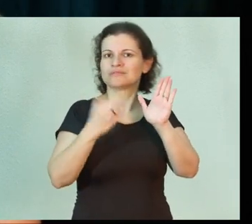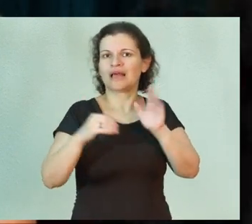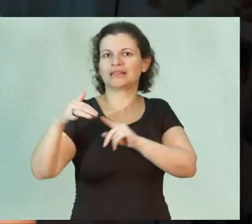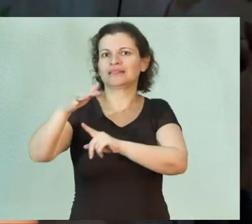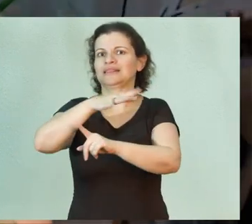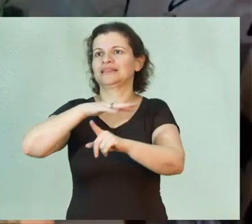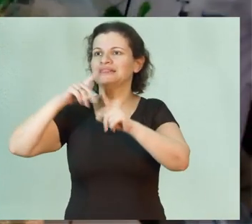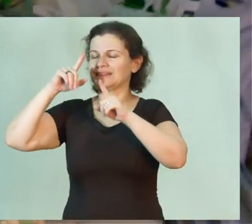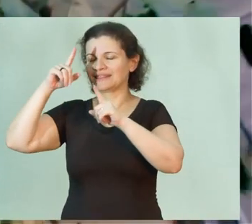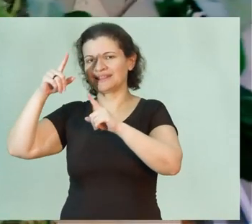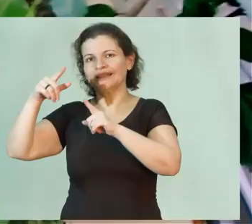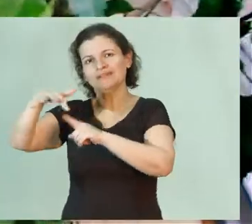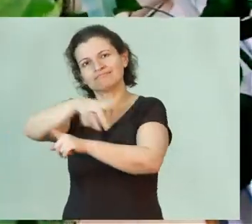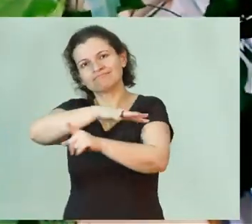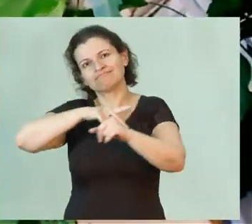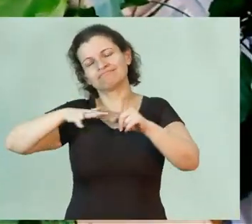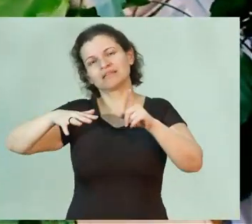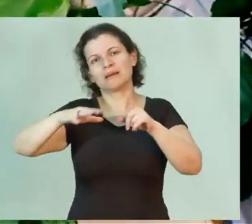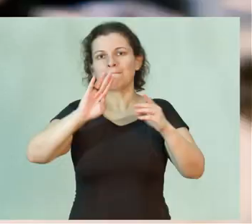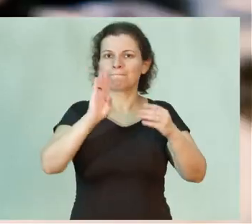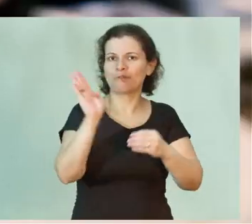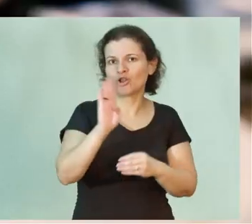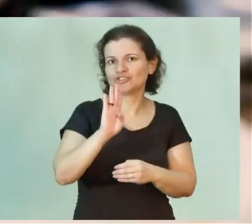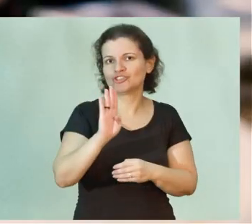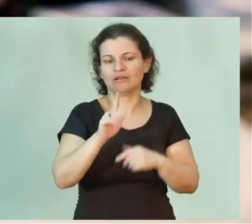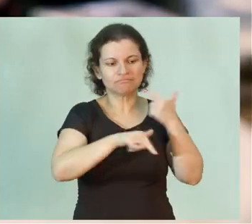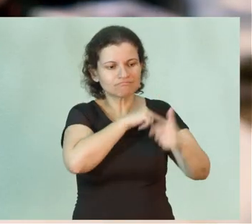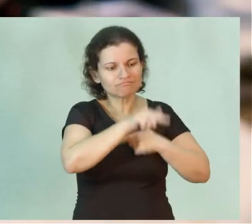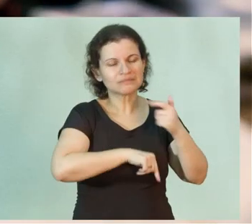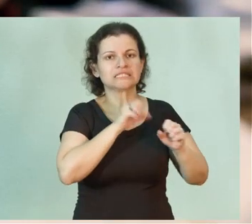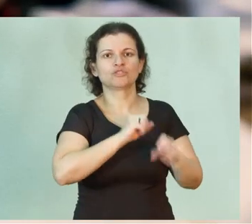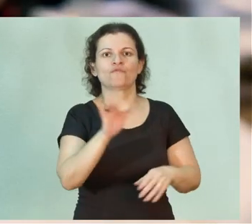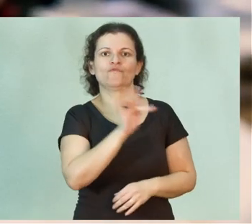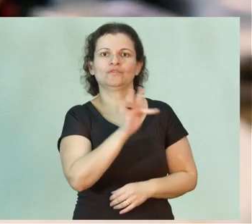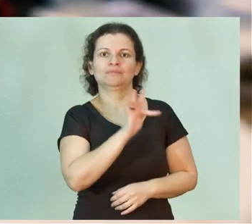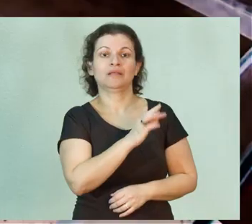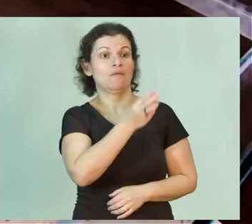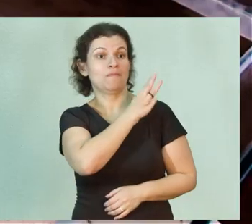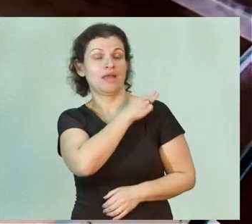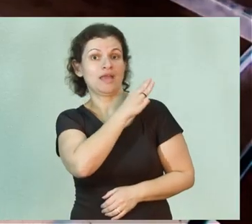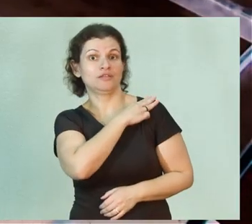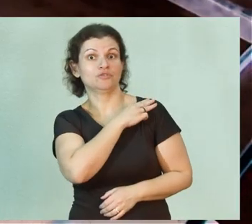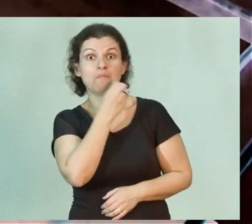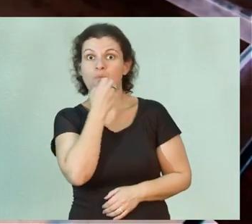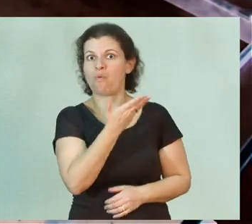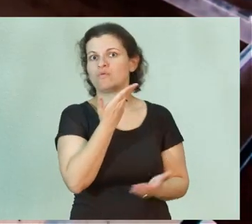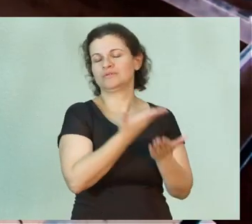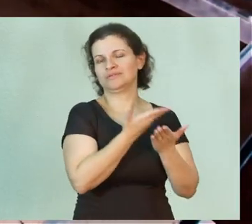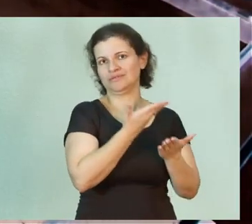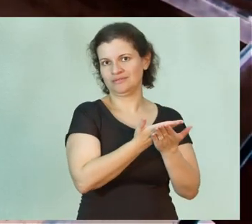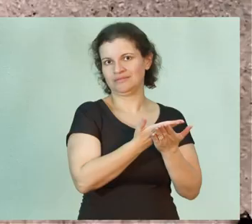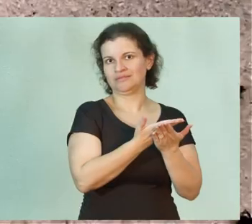natureza e biologia para a atuação no ensino fundamental e médio em boas escolas.